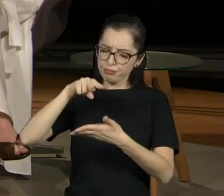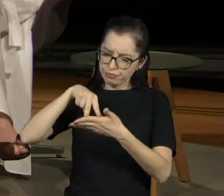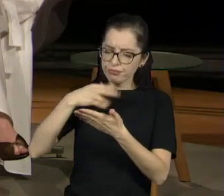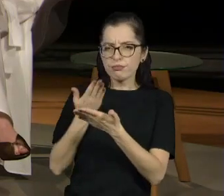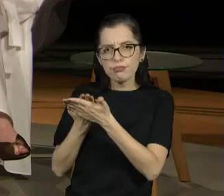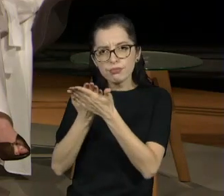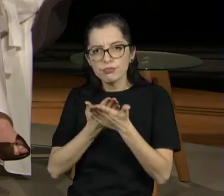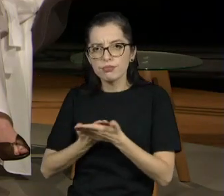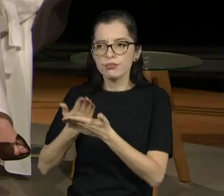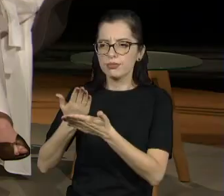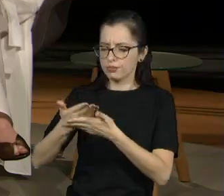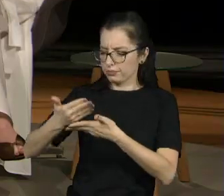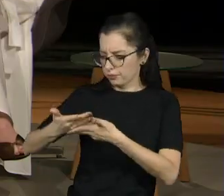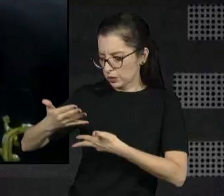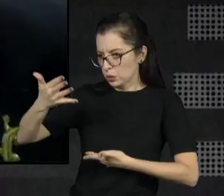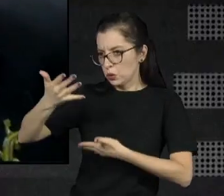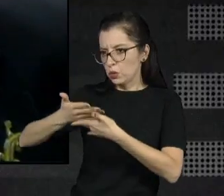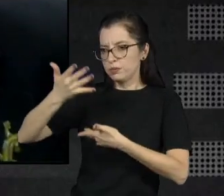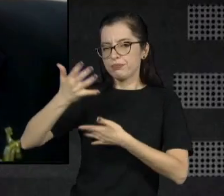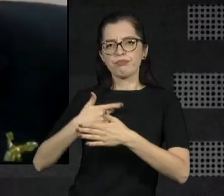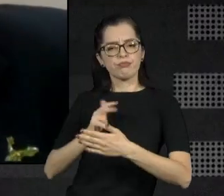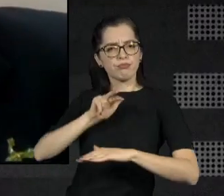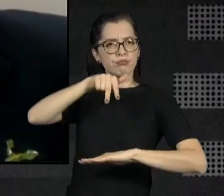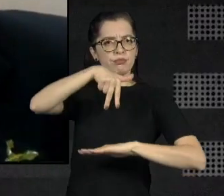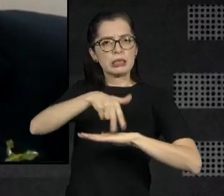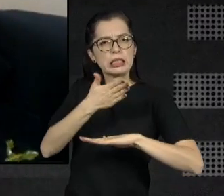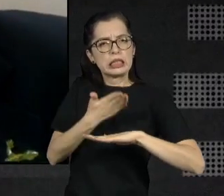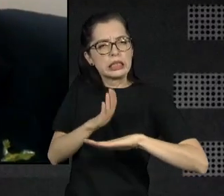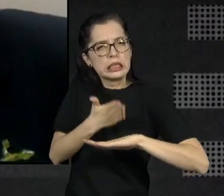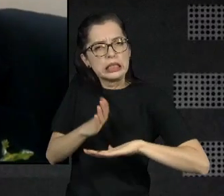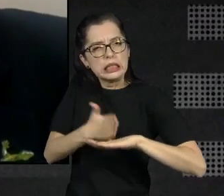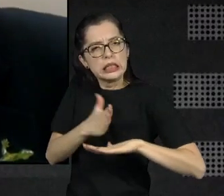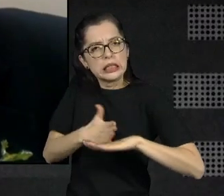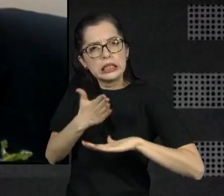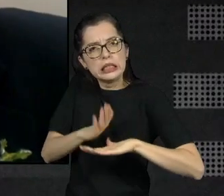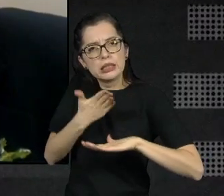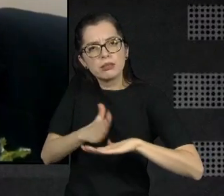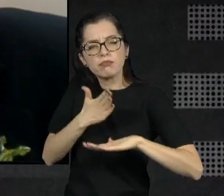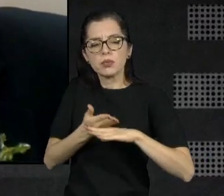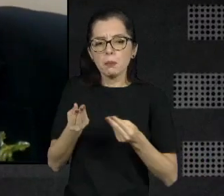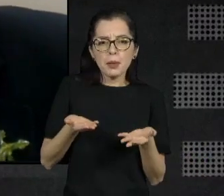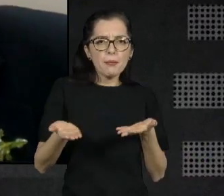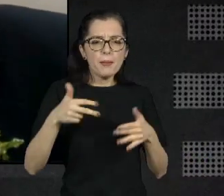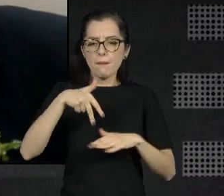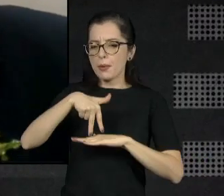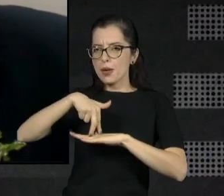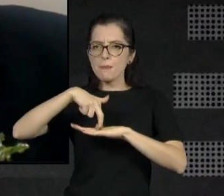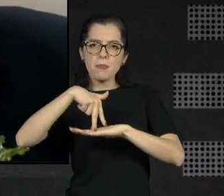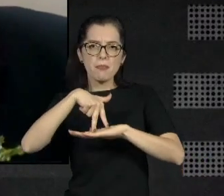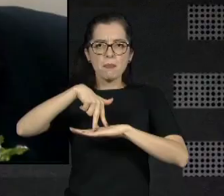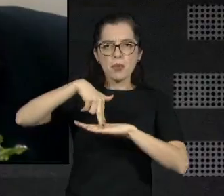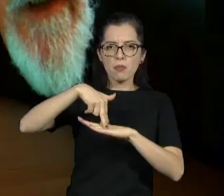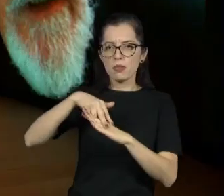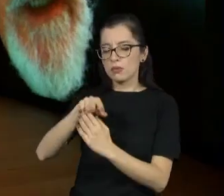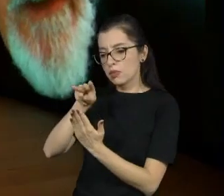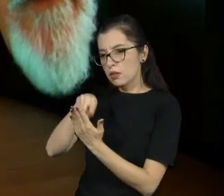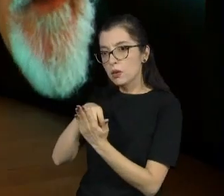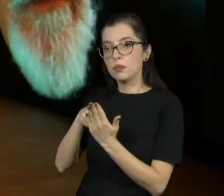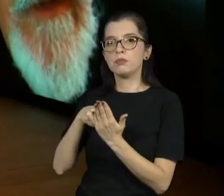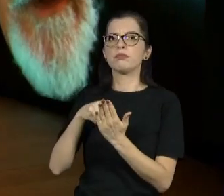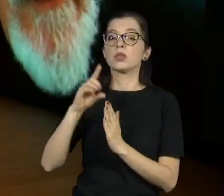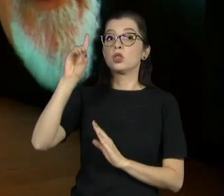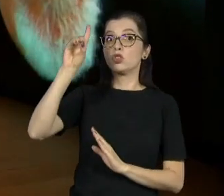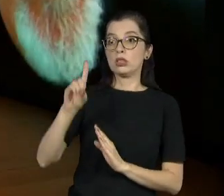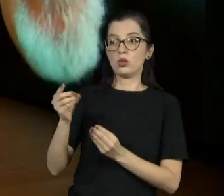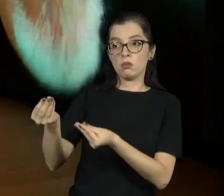com o lúdico, tudo isso. Então, ponho isso na proposta, os diretores assistirem, aí